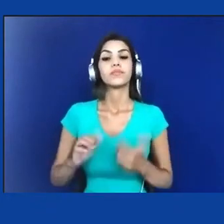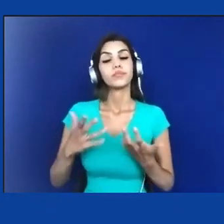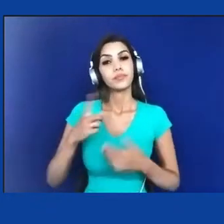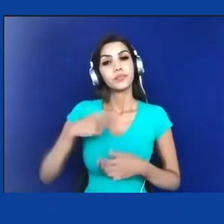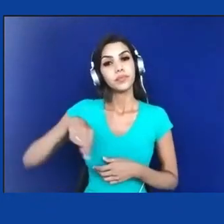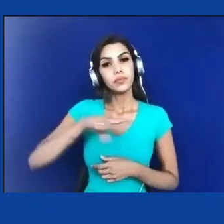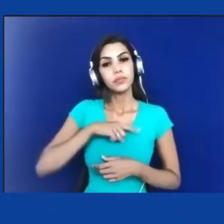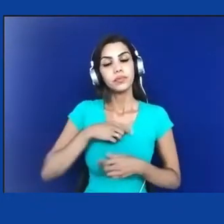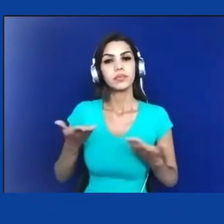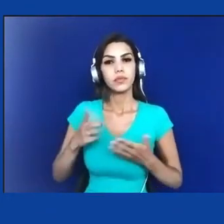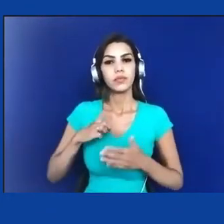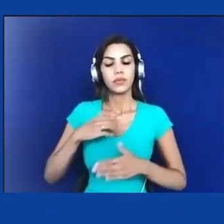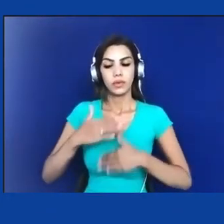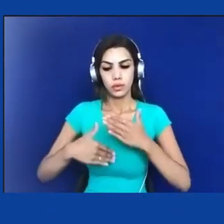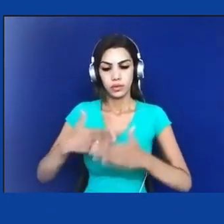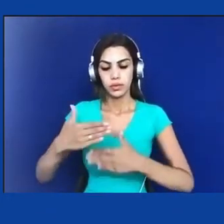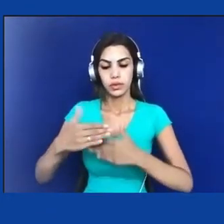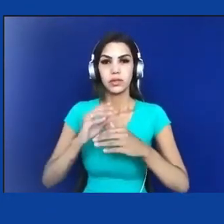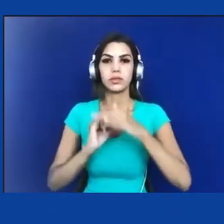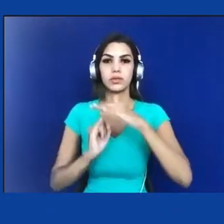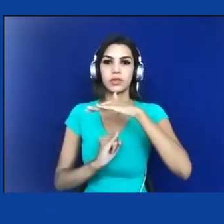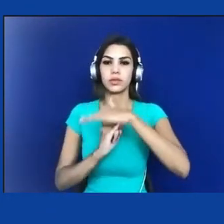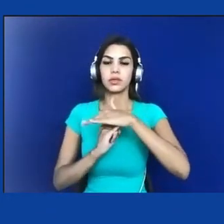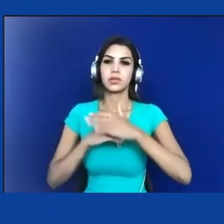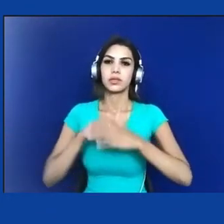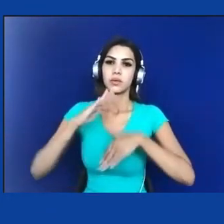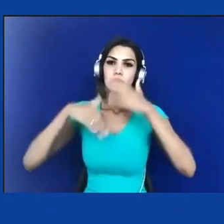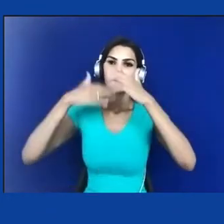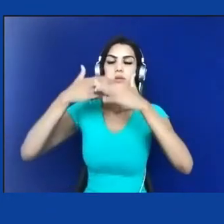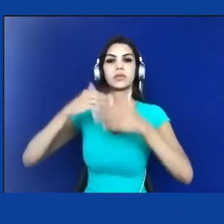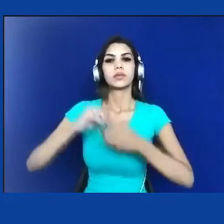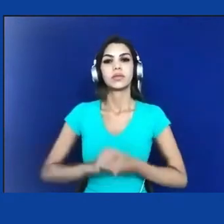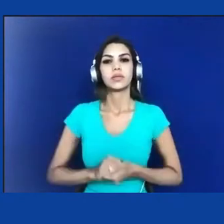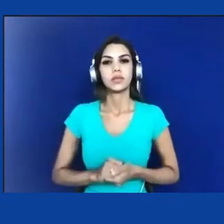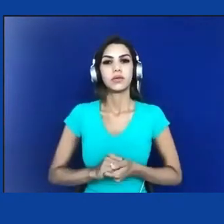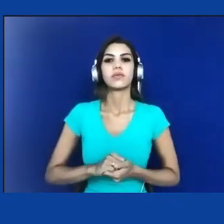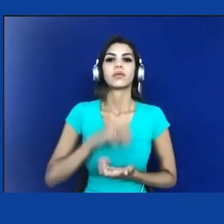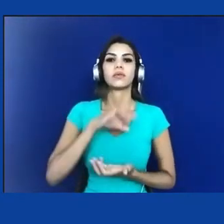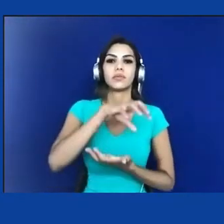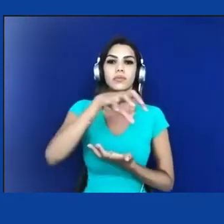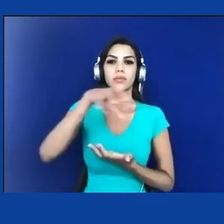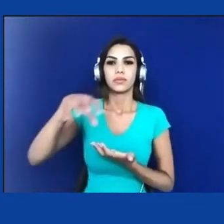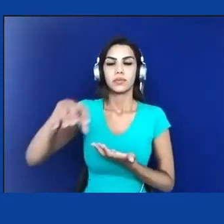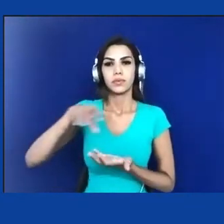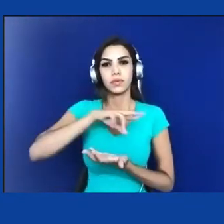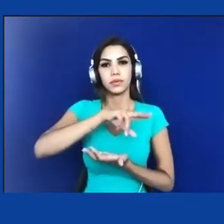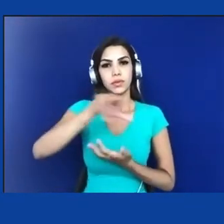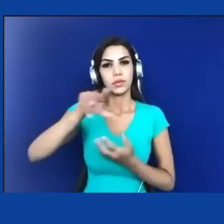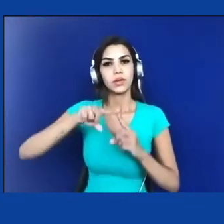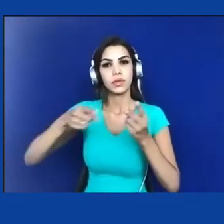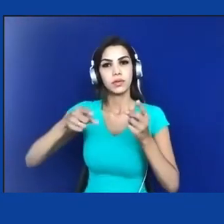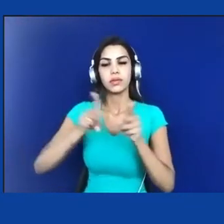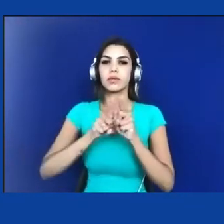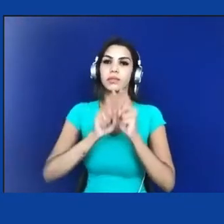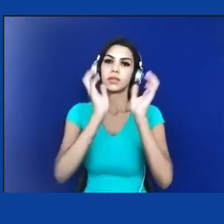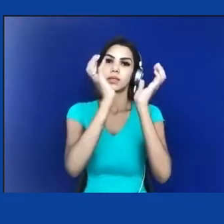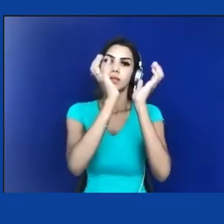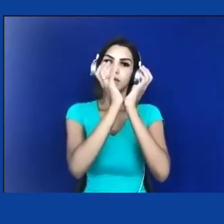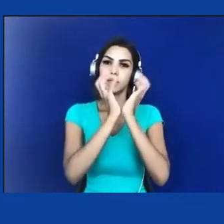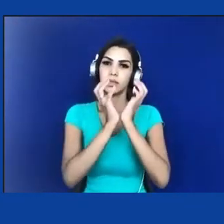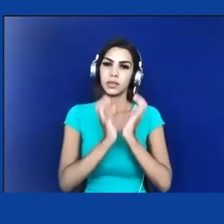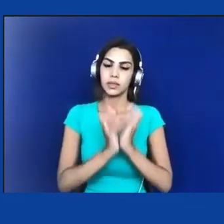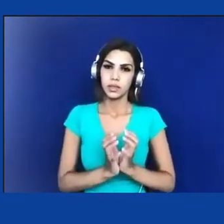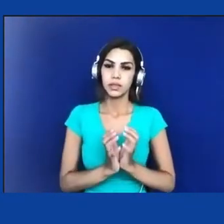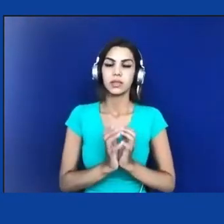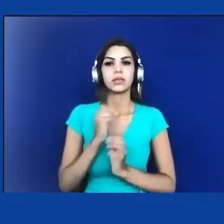progressiva, multissetorial, ainda que eminentemente classista, até a virada dos anos 70 e